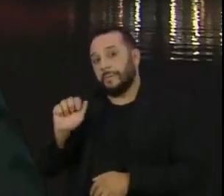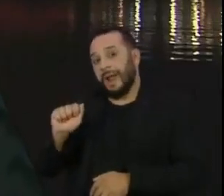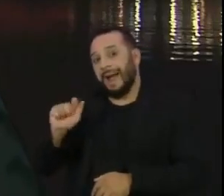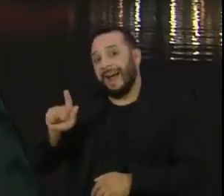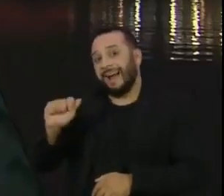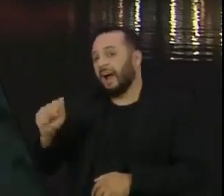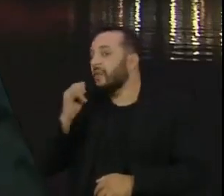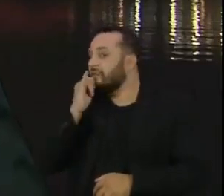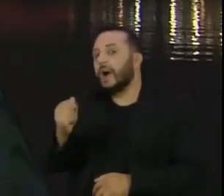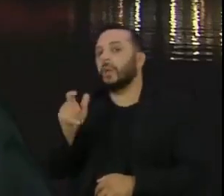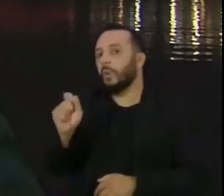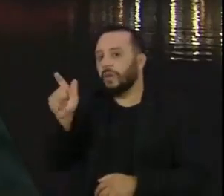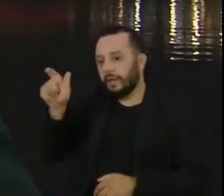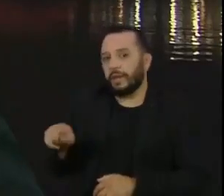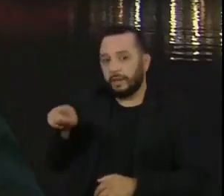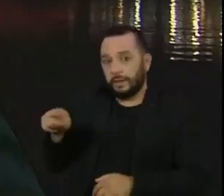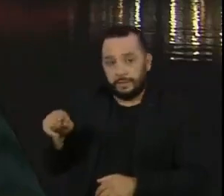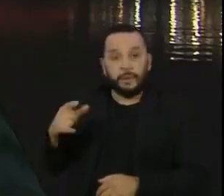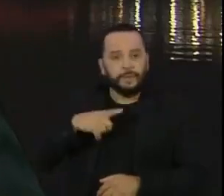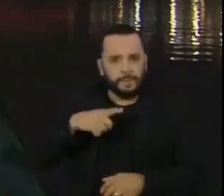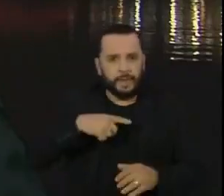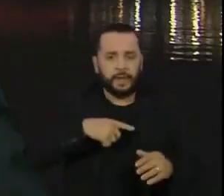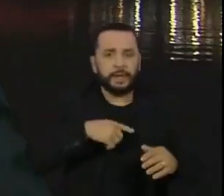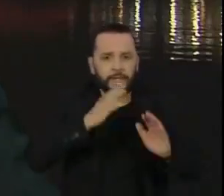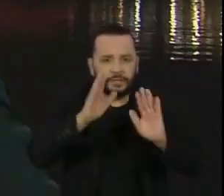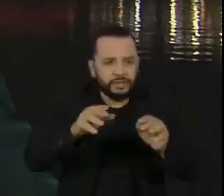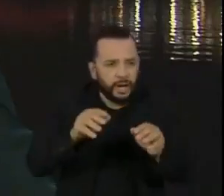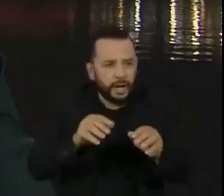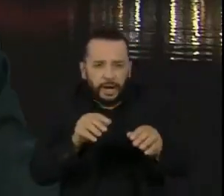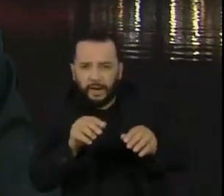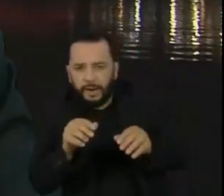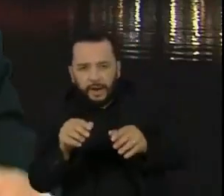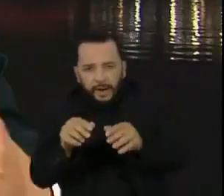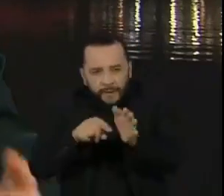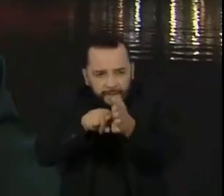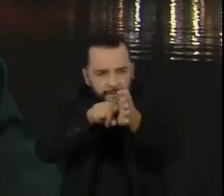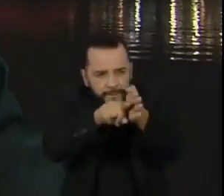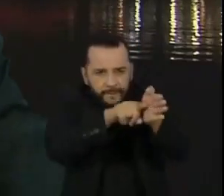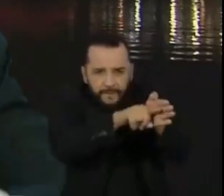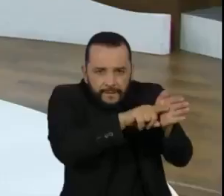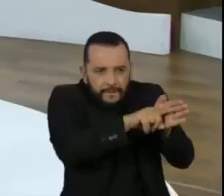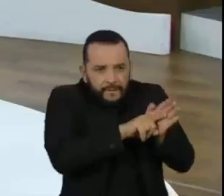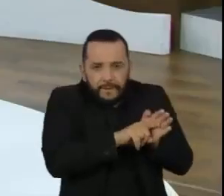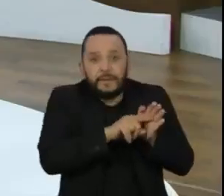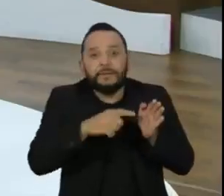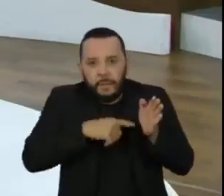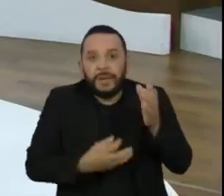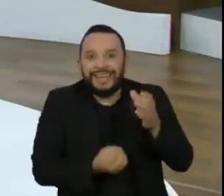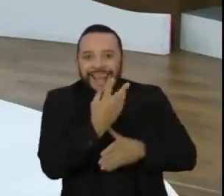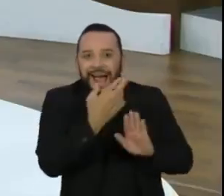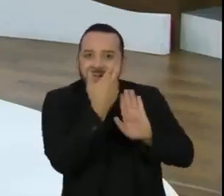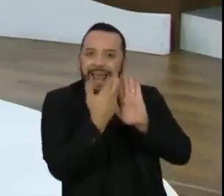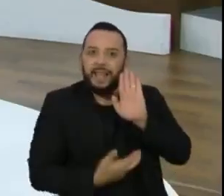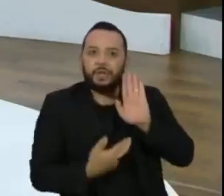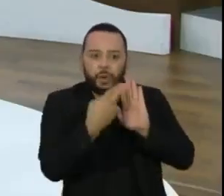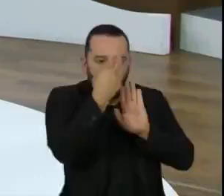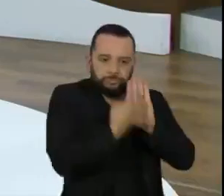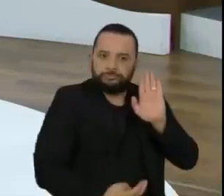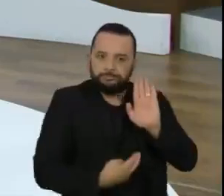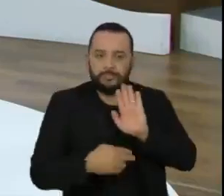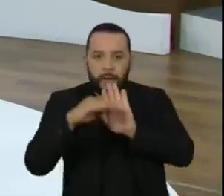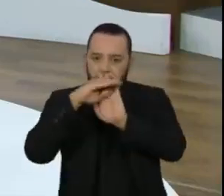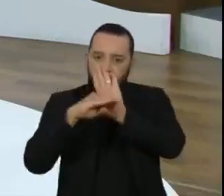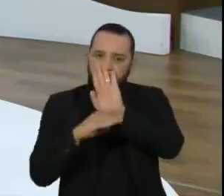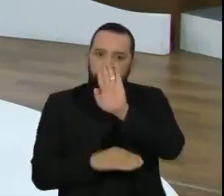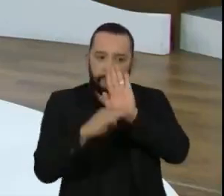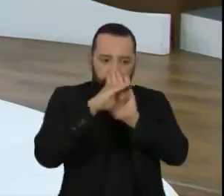pelo que eu entendi é que os relatórios preliminares, para que a gente não espere 90 dias ou 180 dias, sei lá, até chegar